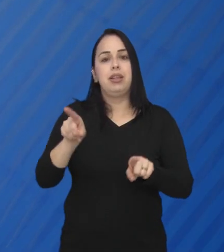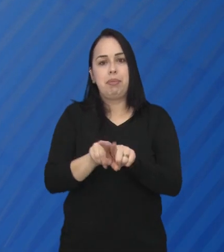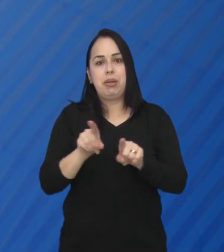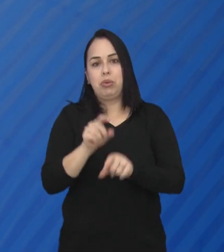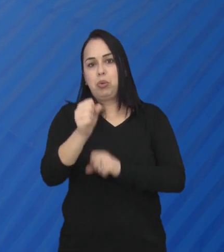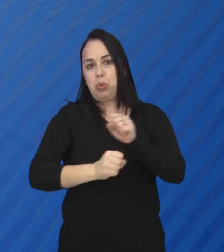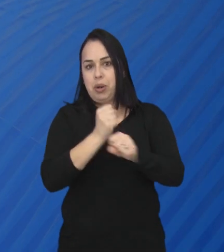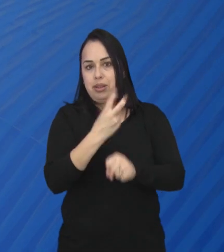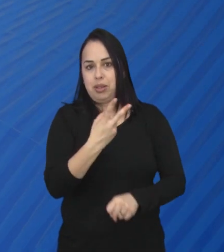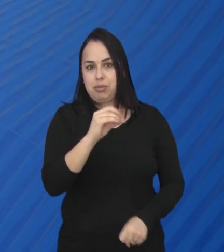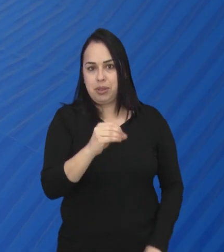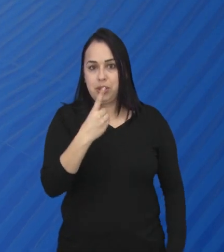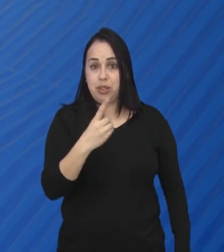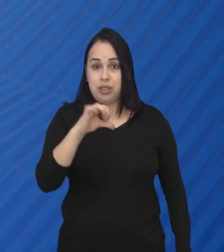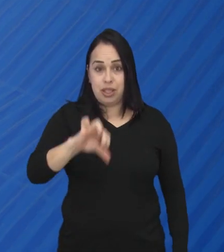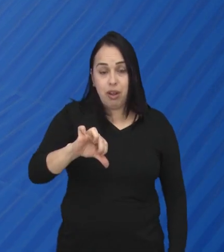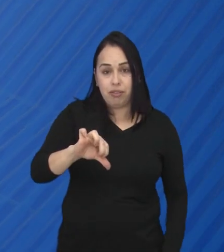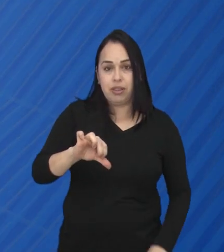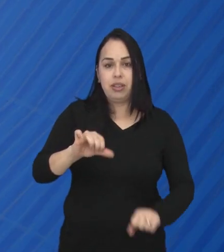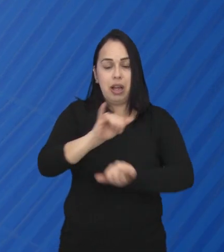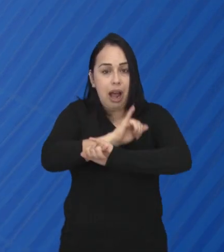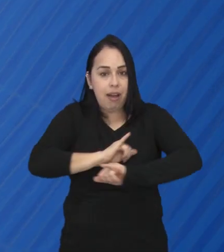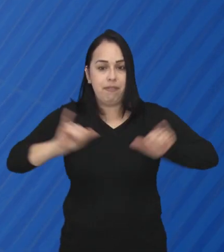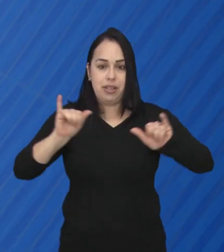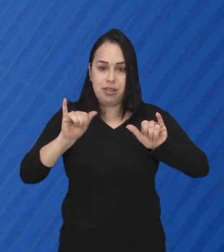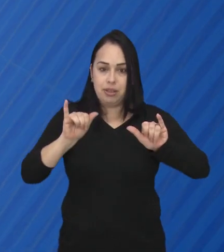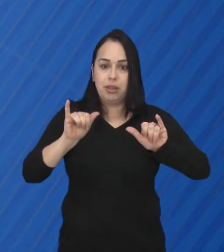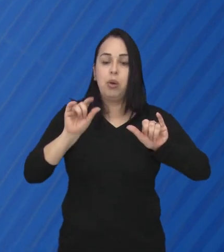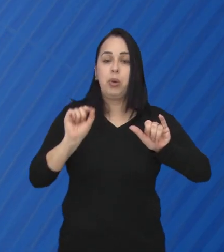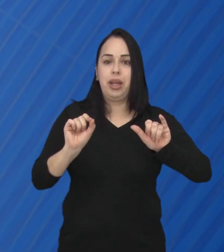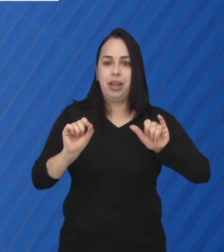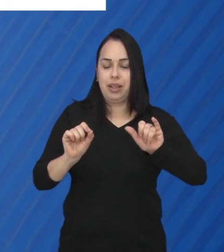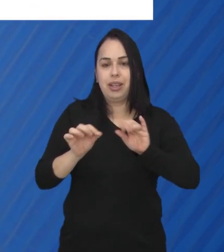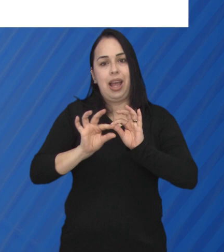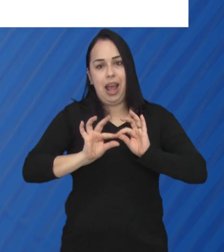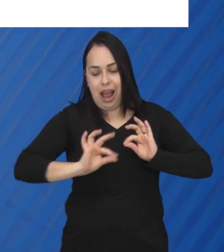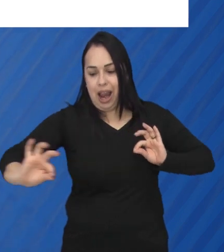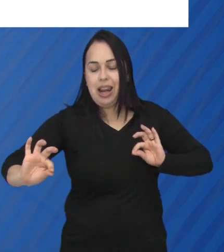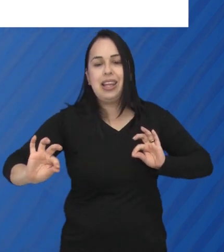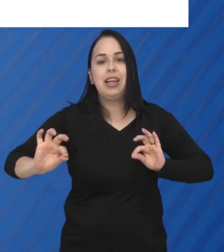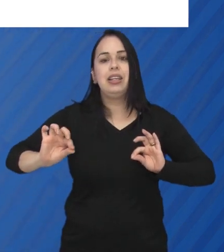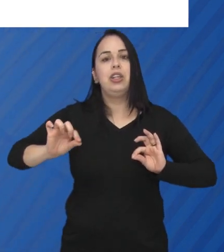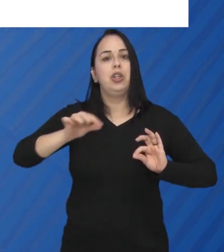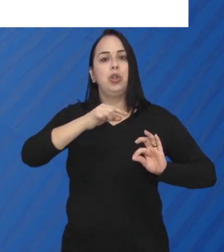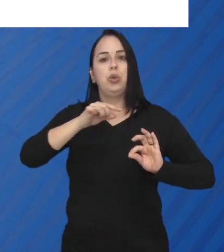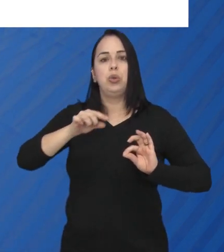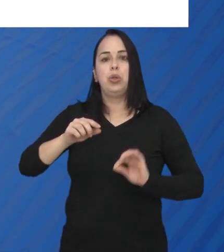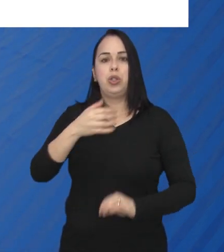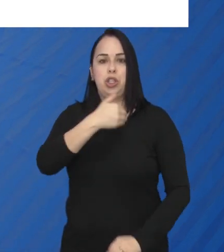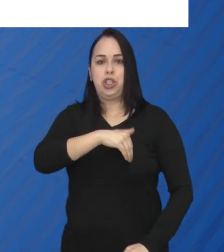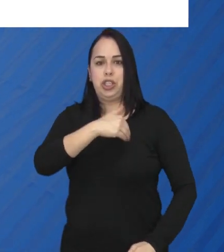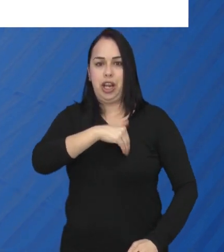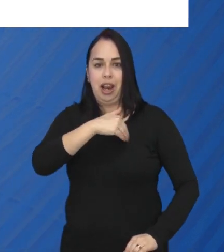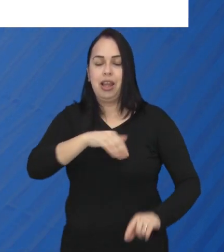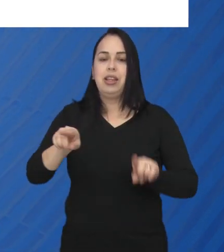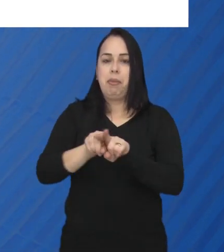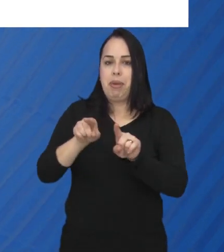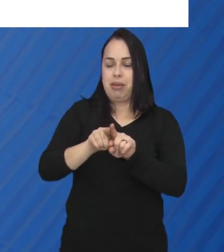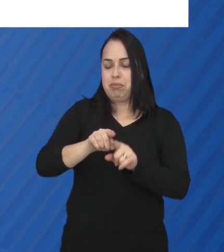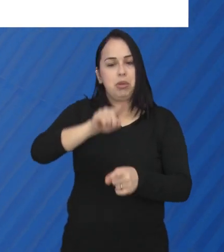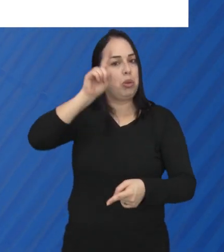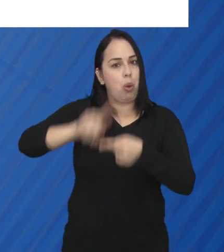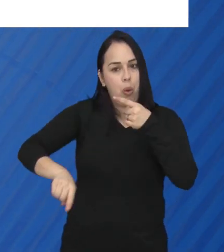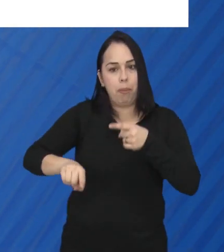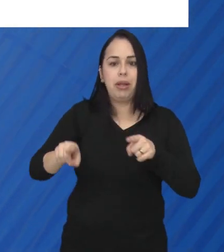Desde 2019, uma lei municipal reforça essa proibição e inclui a linha chilena no texto, um termo usado para